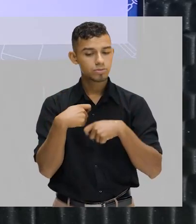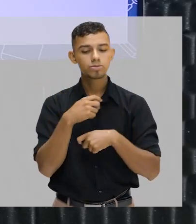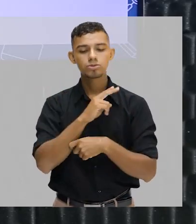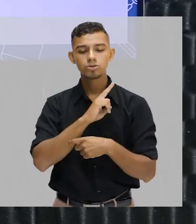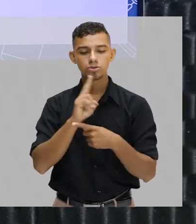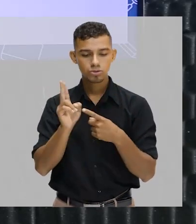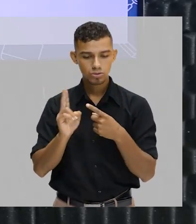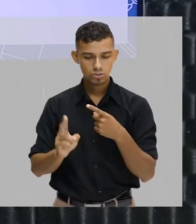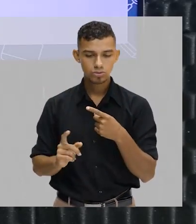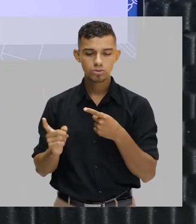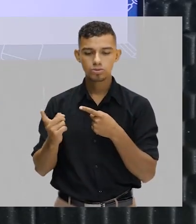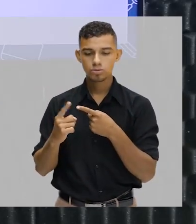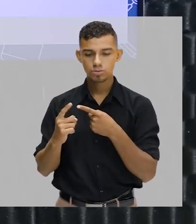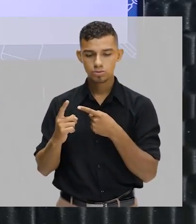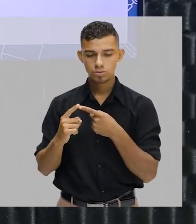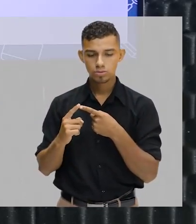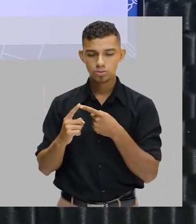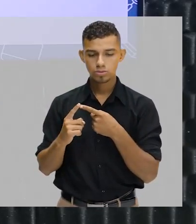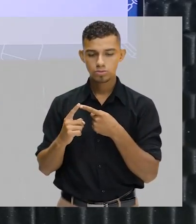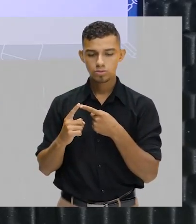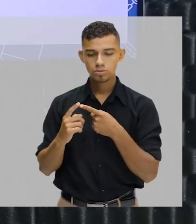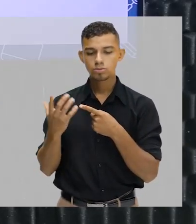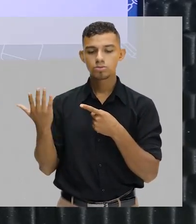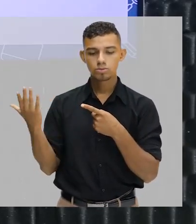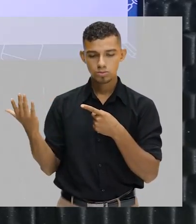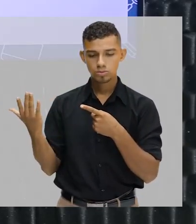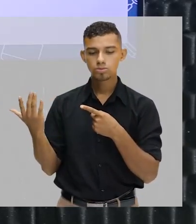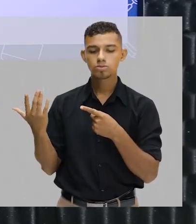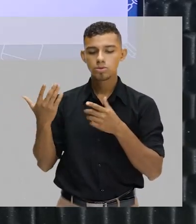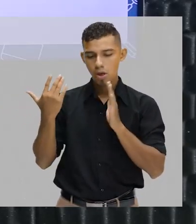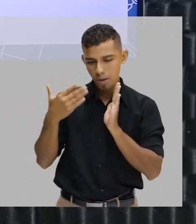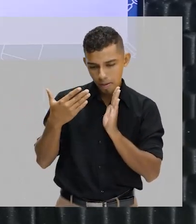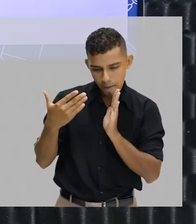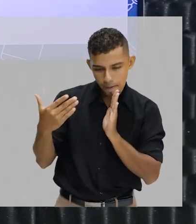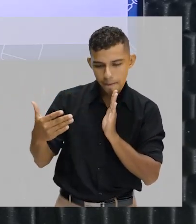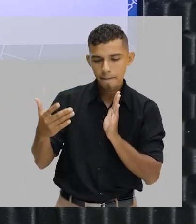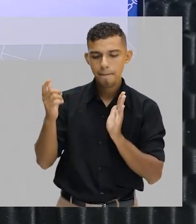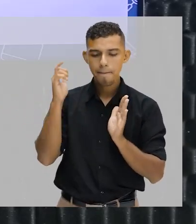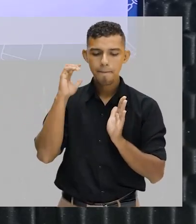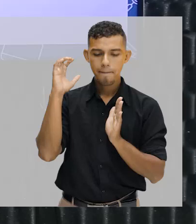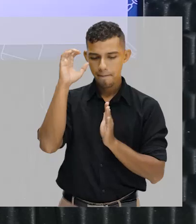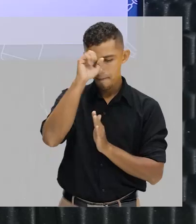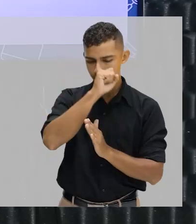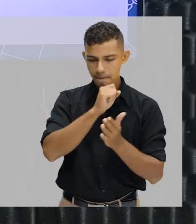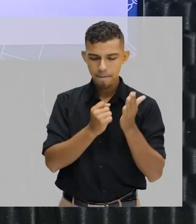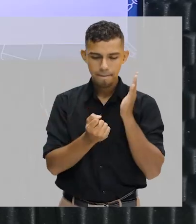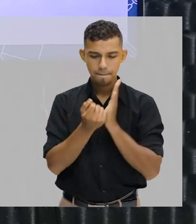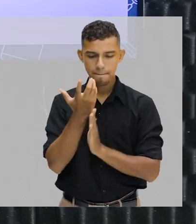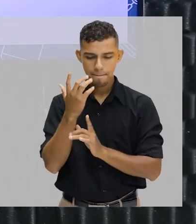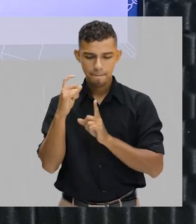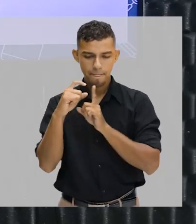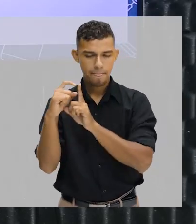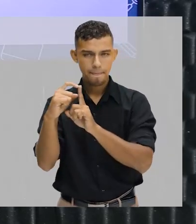chamamos de word formation processes, que são os processos para você formar uma palavra.